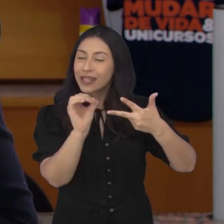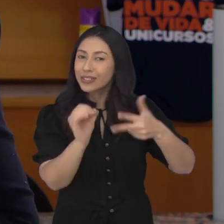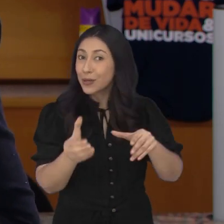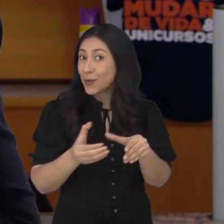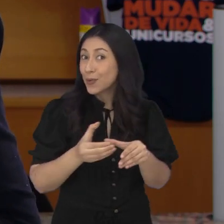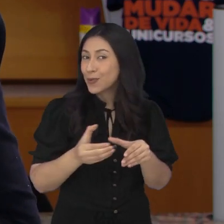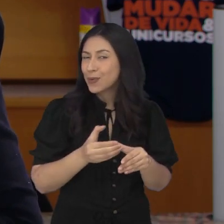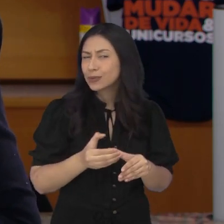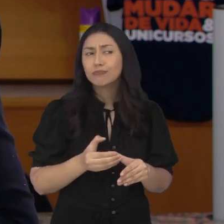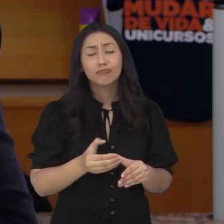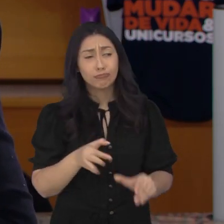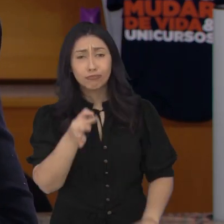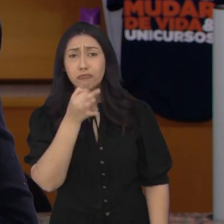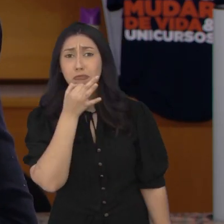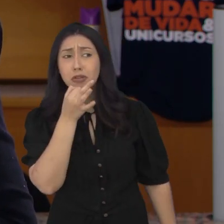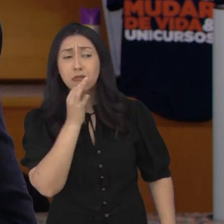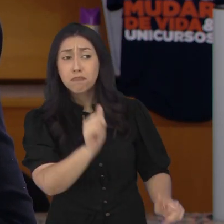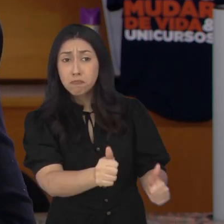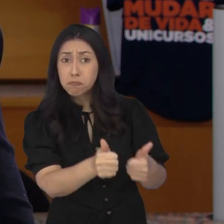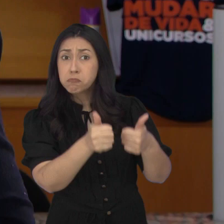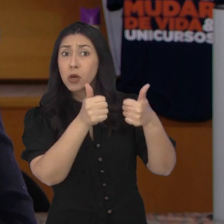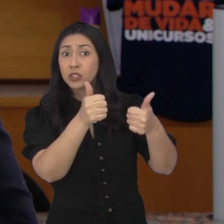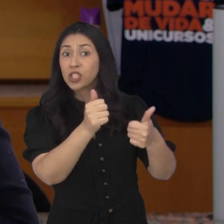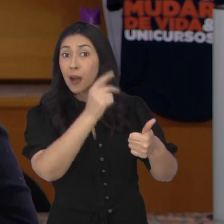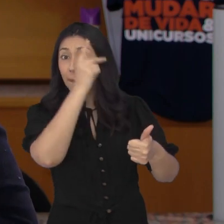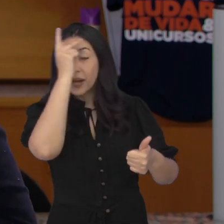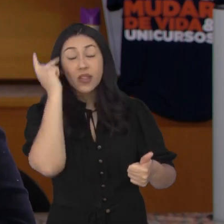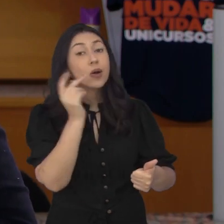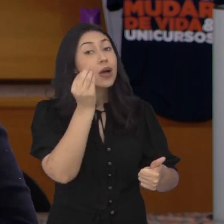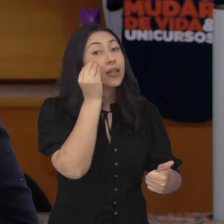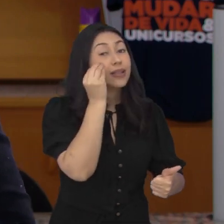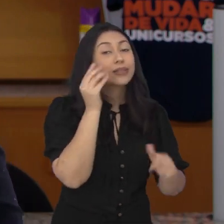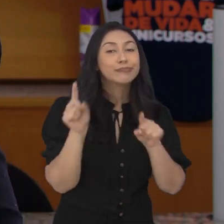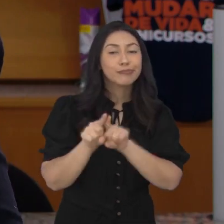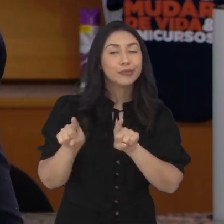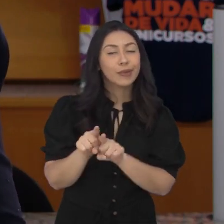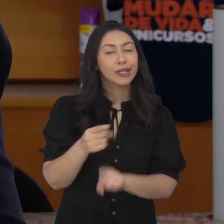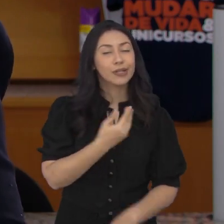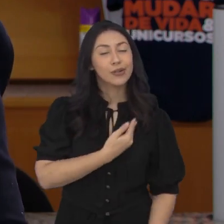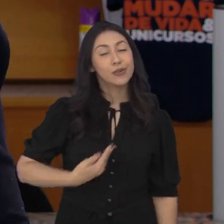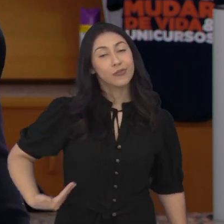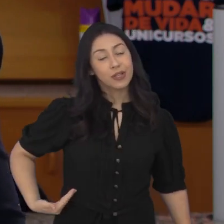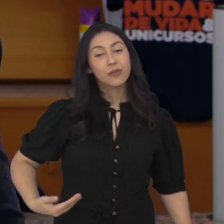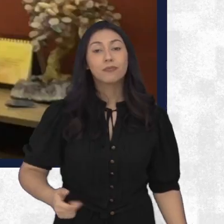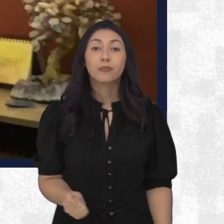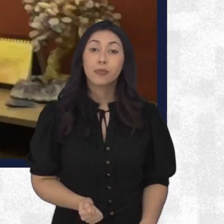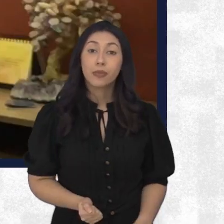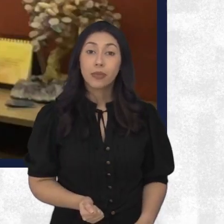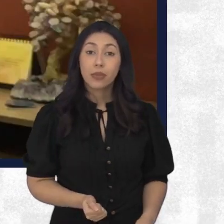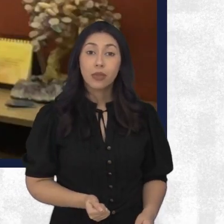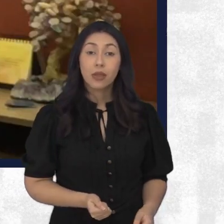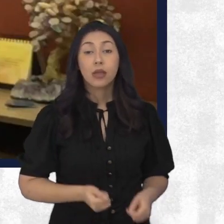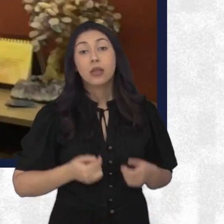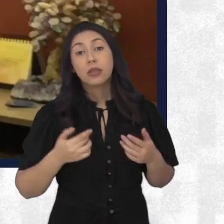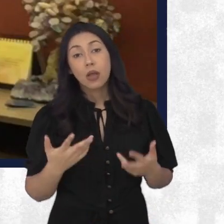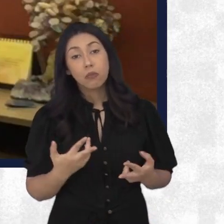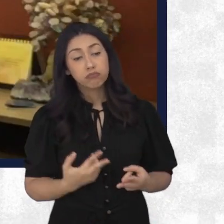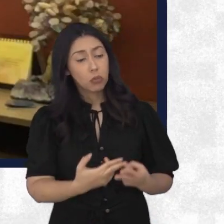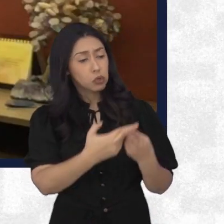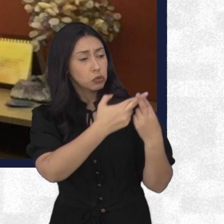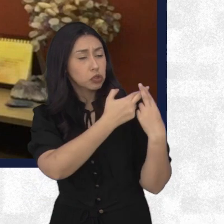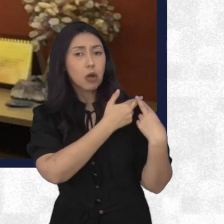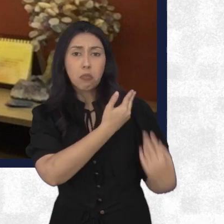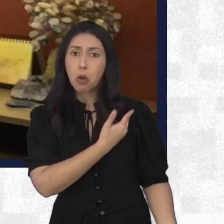e é vista como positiva, tanto para quem faz as provas, como também para o governo. Para a administração pública